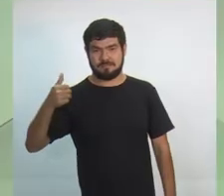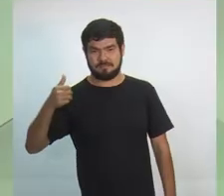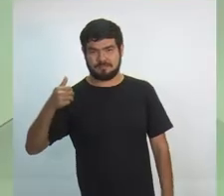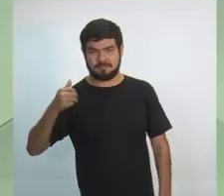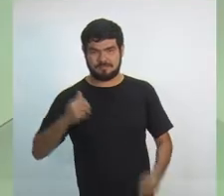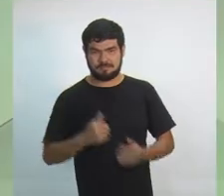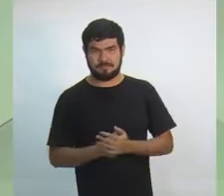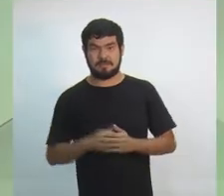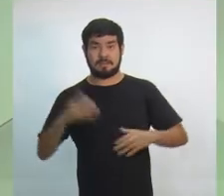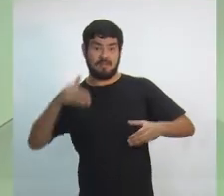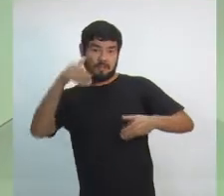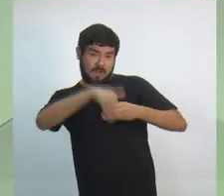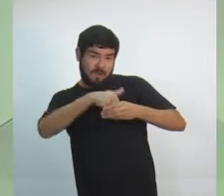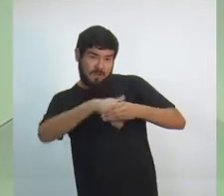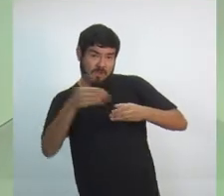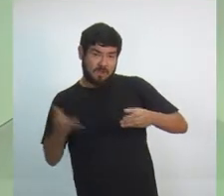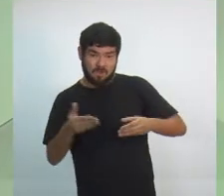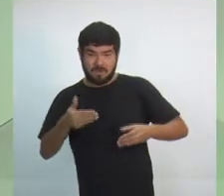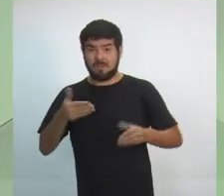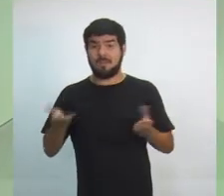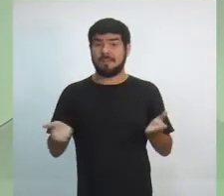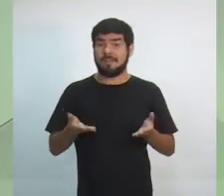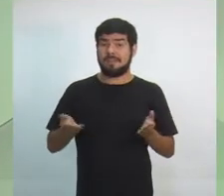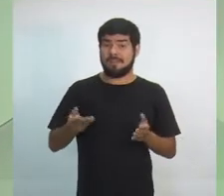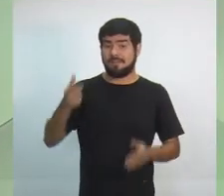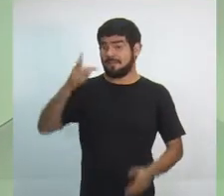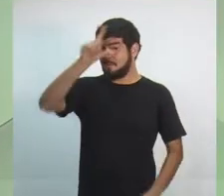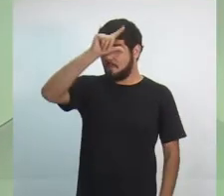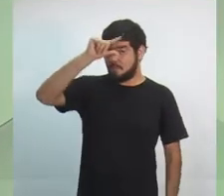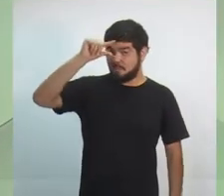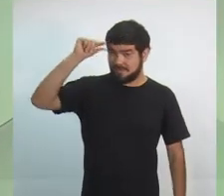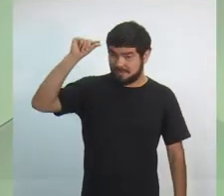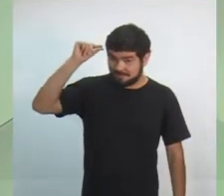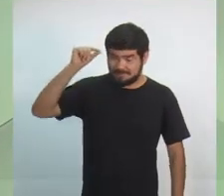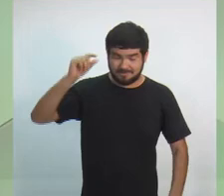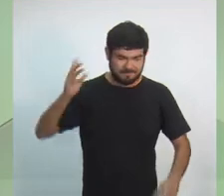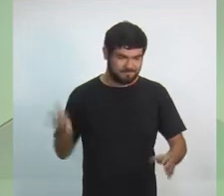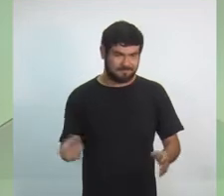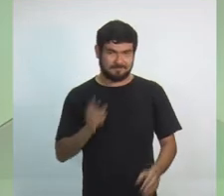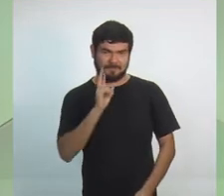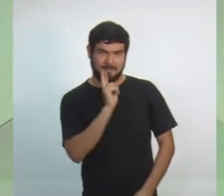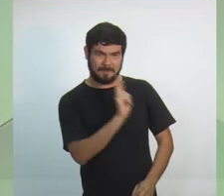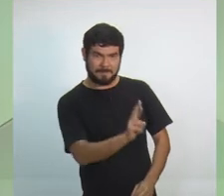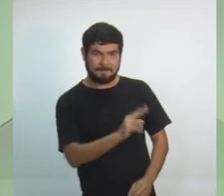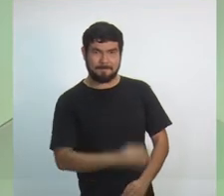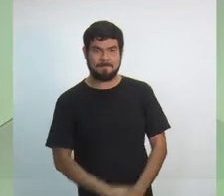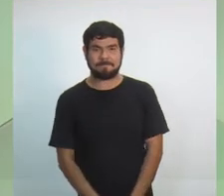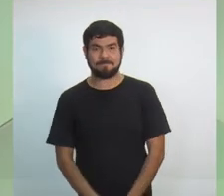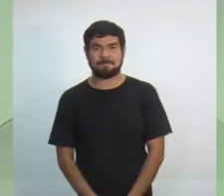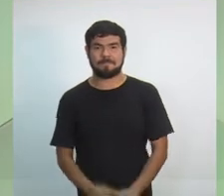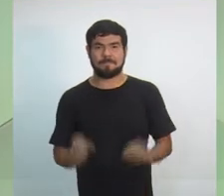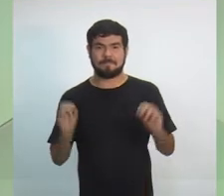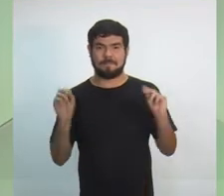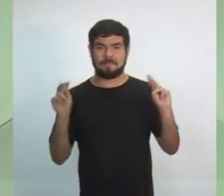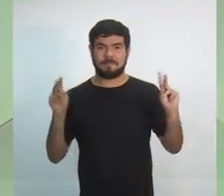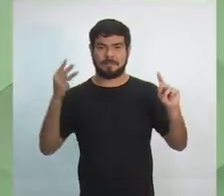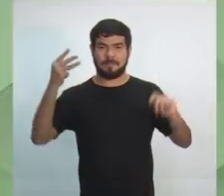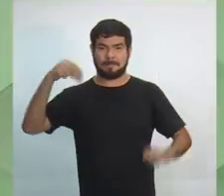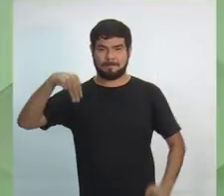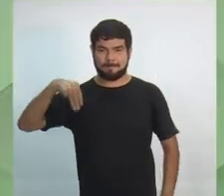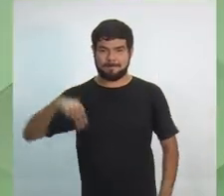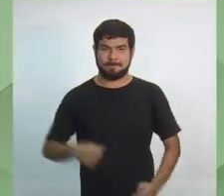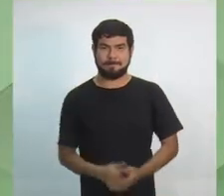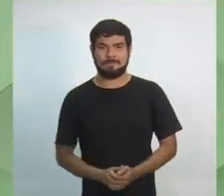Pela ordem de sorteio, quem agora fala é o candidato Wilson Lima. Cronômetro na tela. Ok, candidato, só tem três minutos.